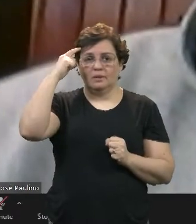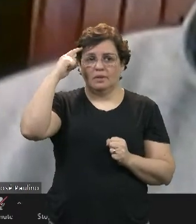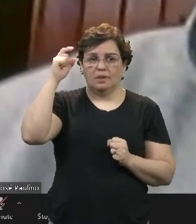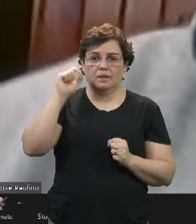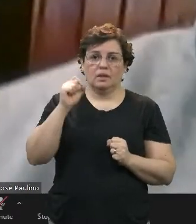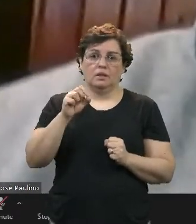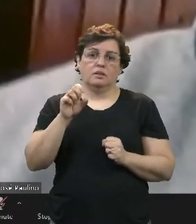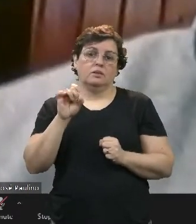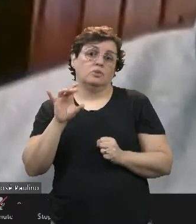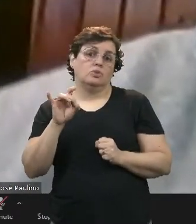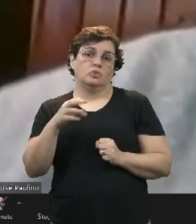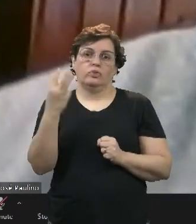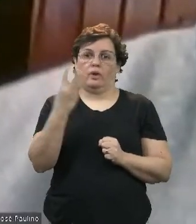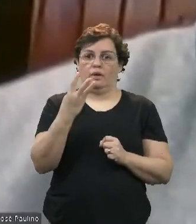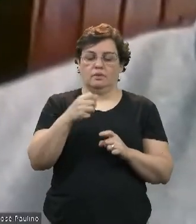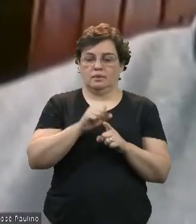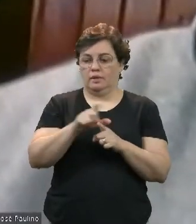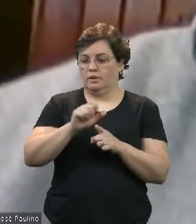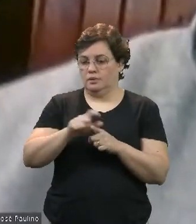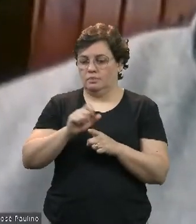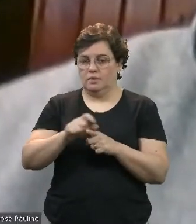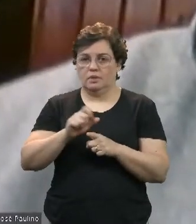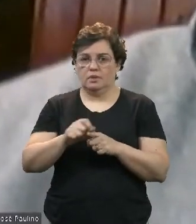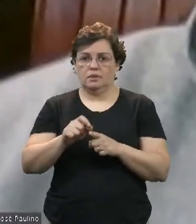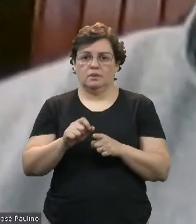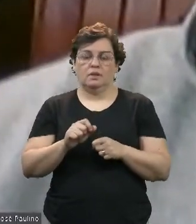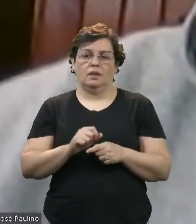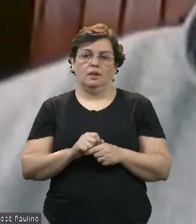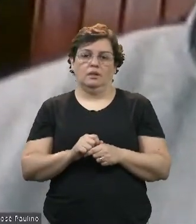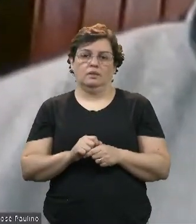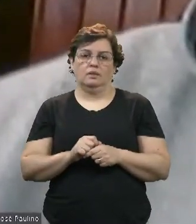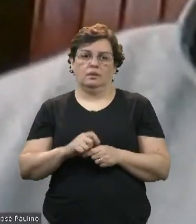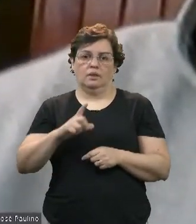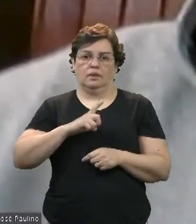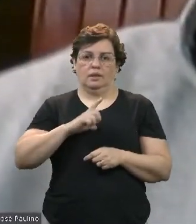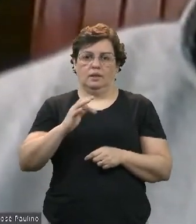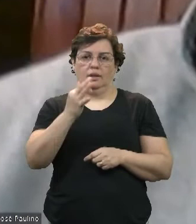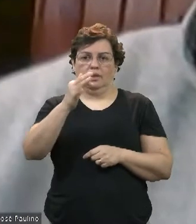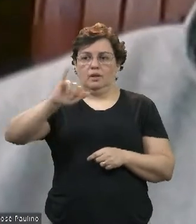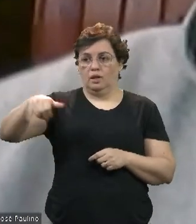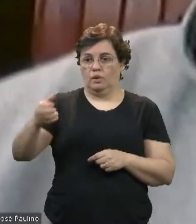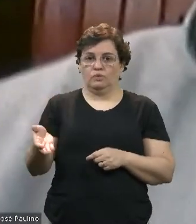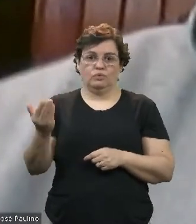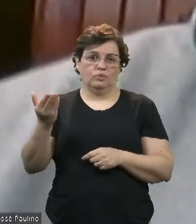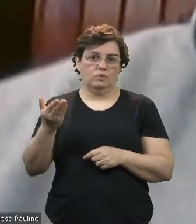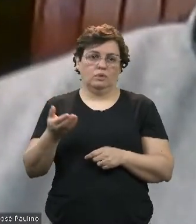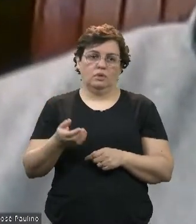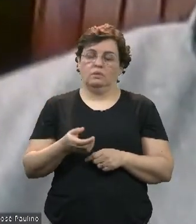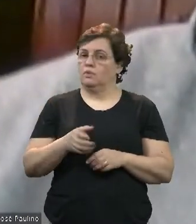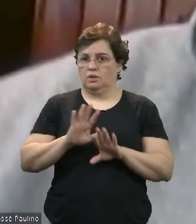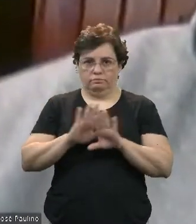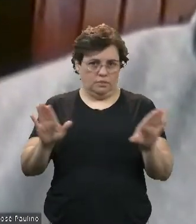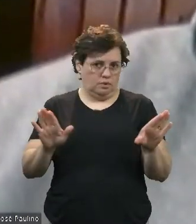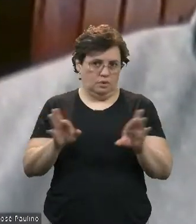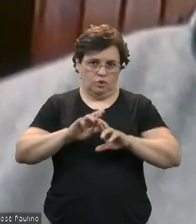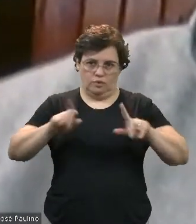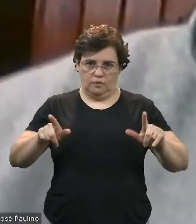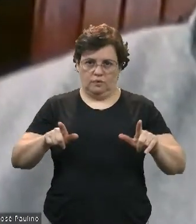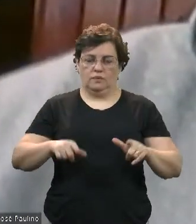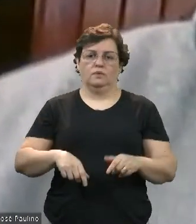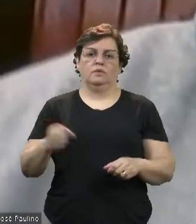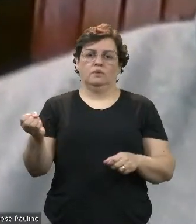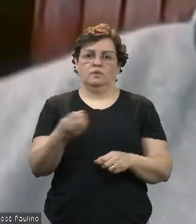serão só as três parcelas que vai ser de carência, jogando para o final. Então, seria feito um novo contrato